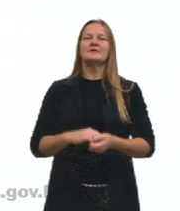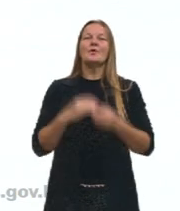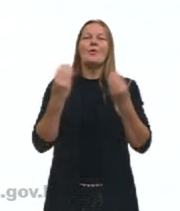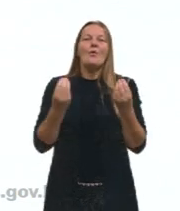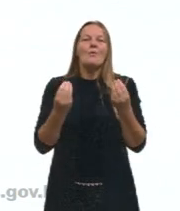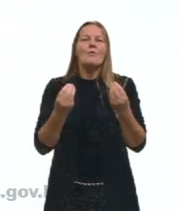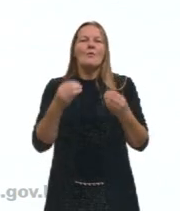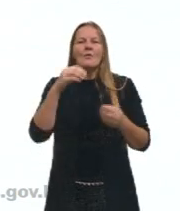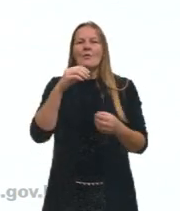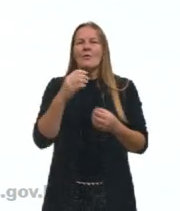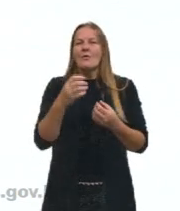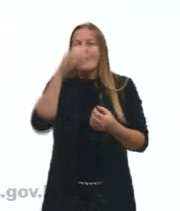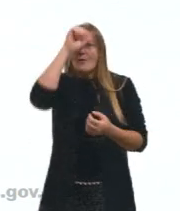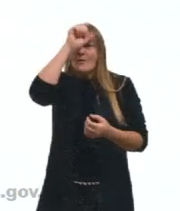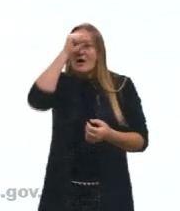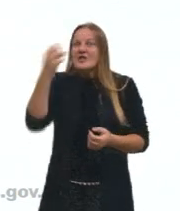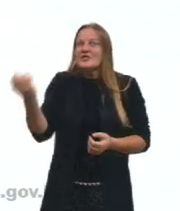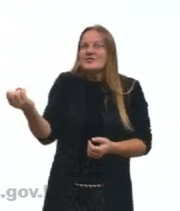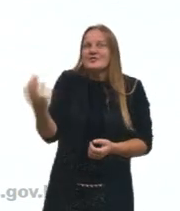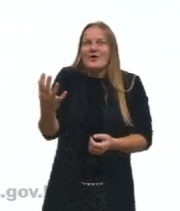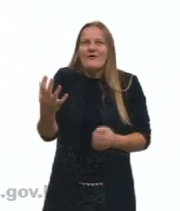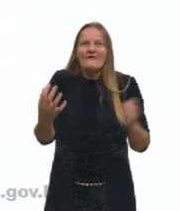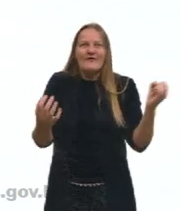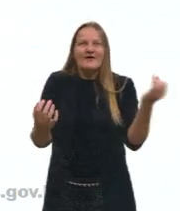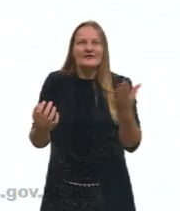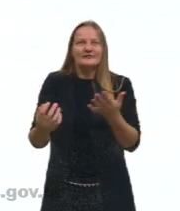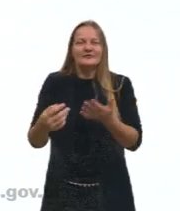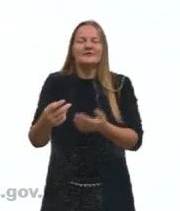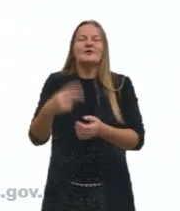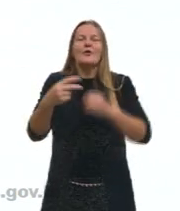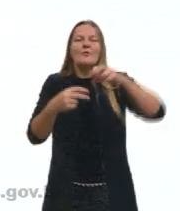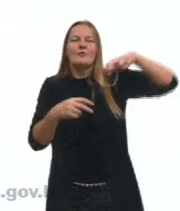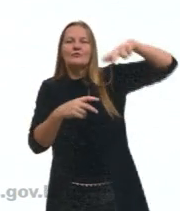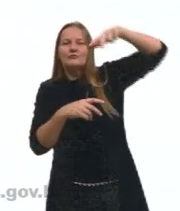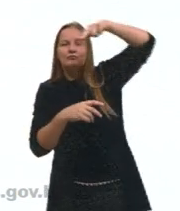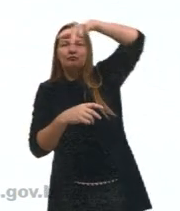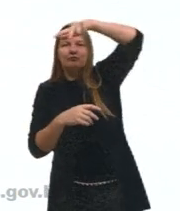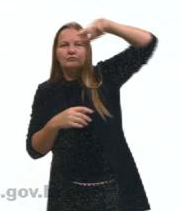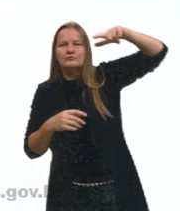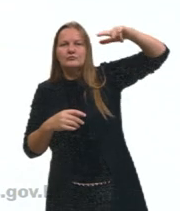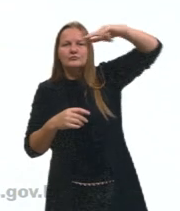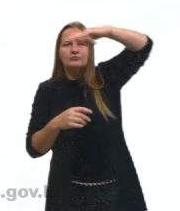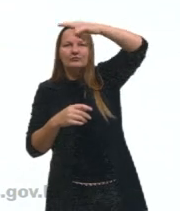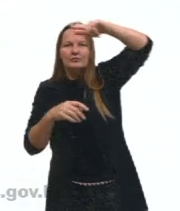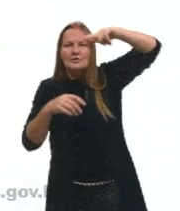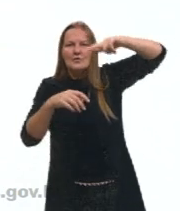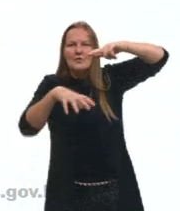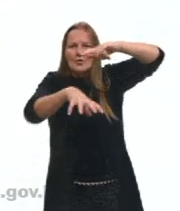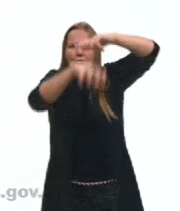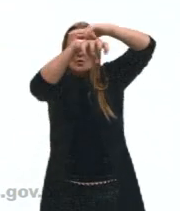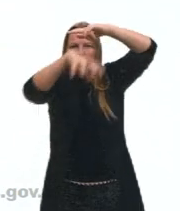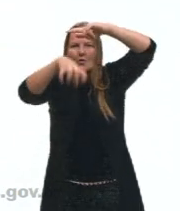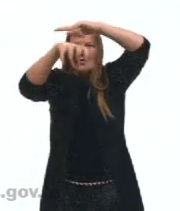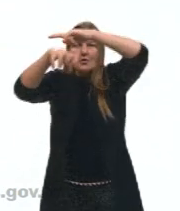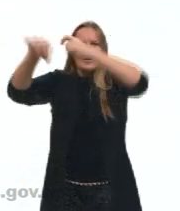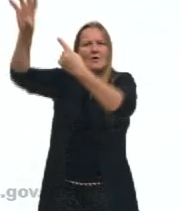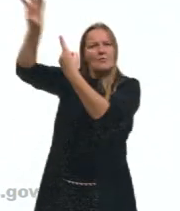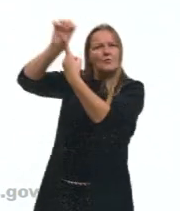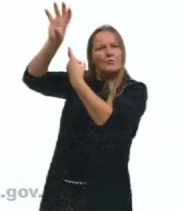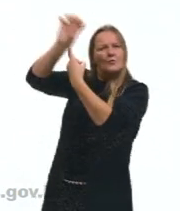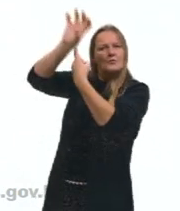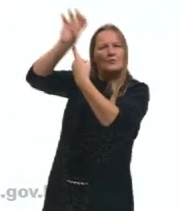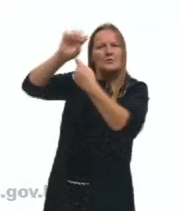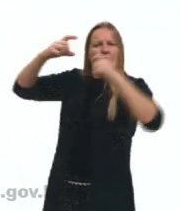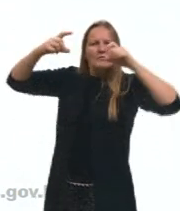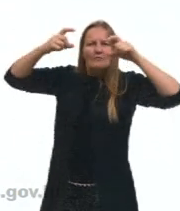essa parte mais nova da cartografia, que é o censuramento remoto, tá, gurizada? Que como eu obtenho aí certas